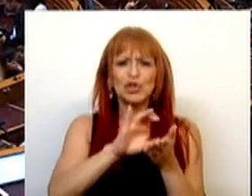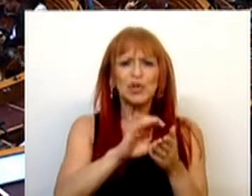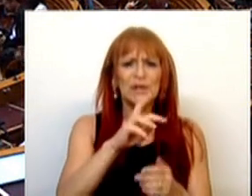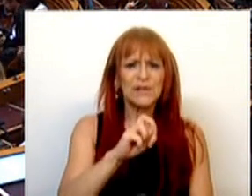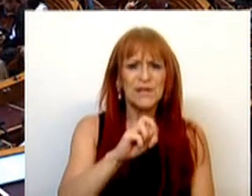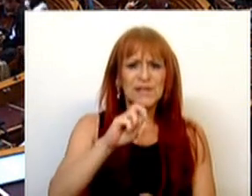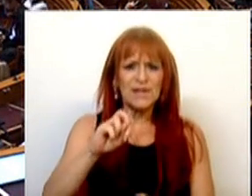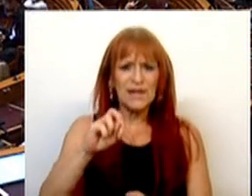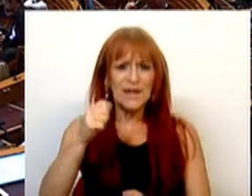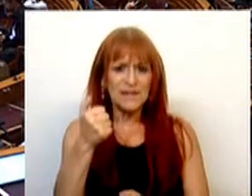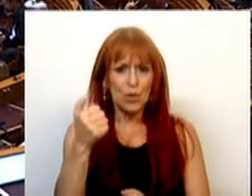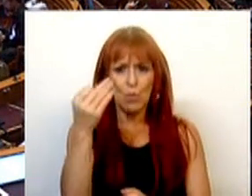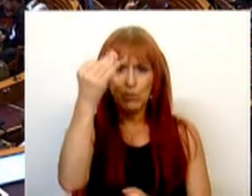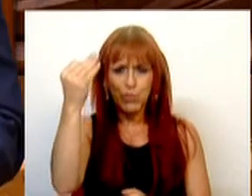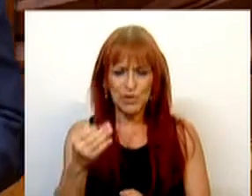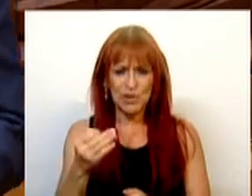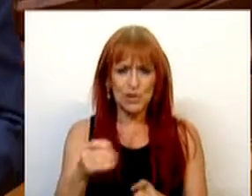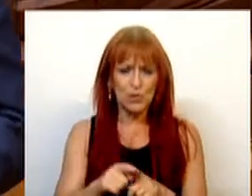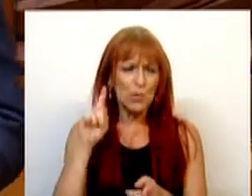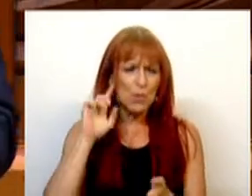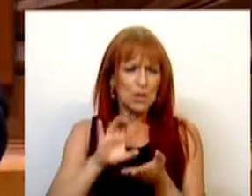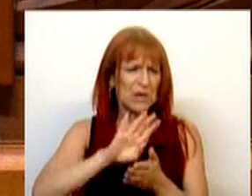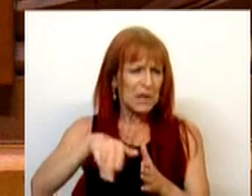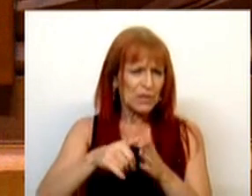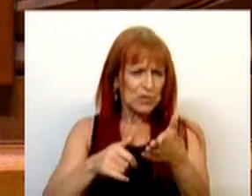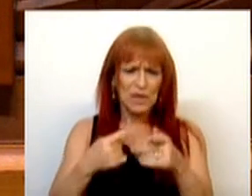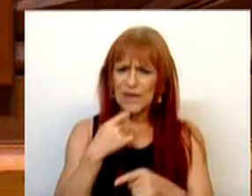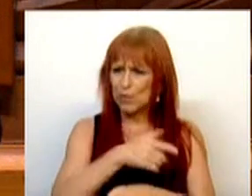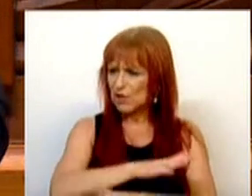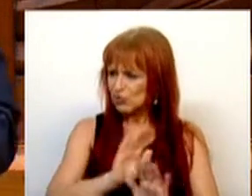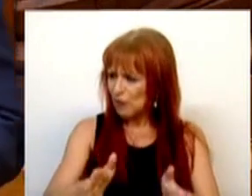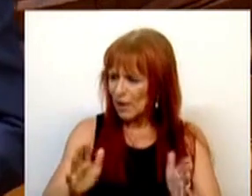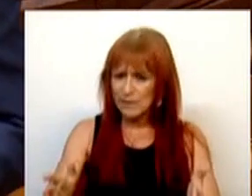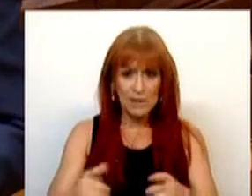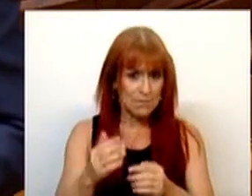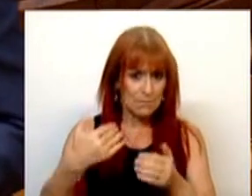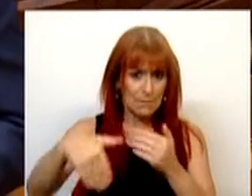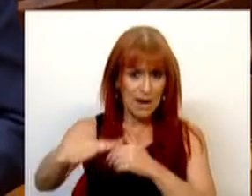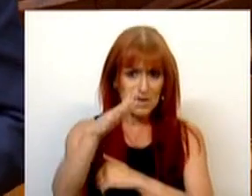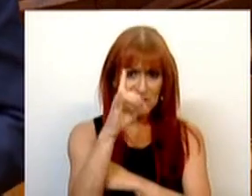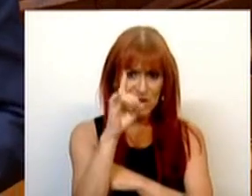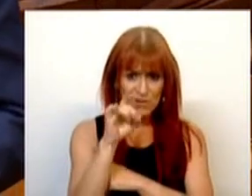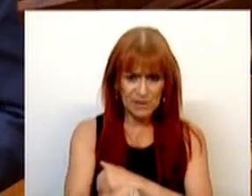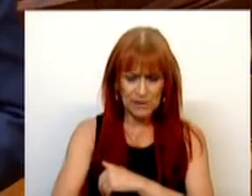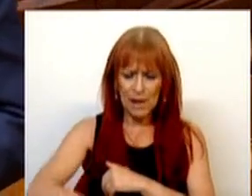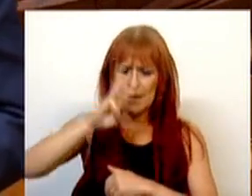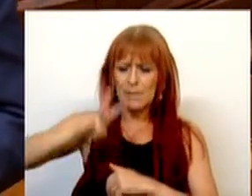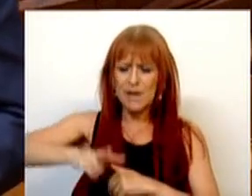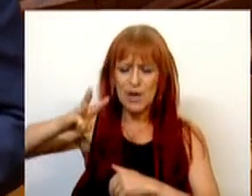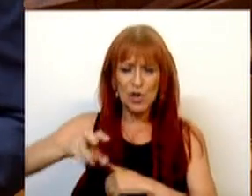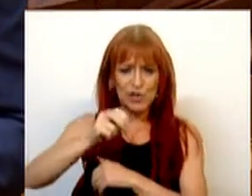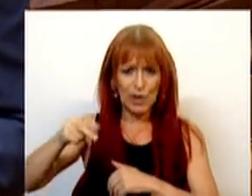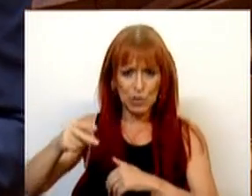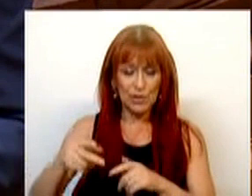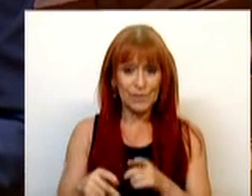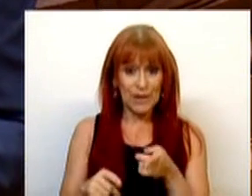335%, num montante envolvido, como aqui já foi citado, de mais de 6 mil milhões de euros,